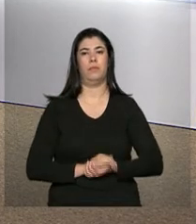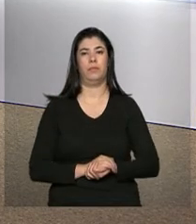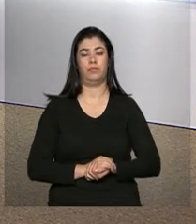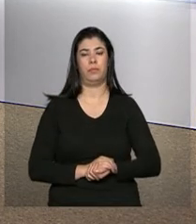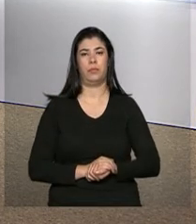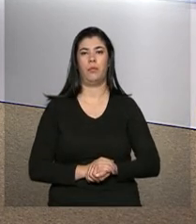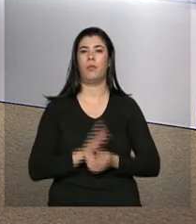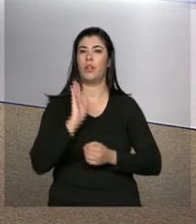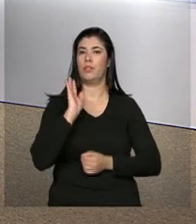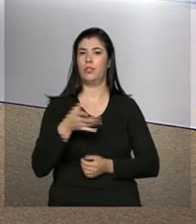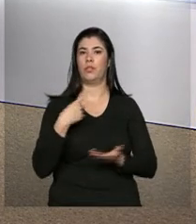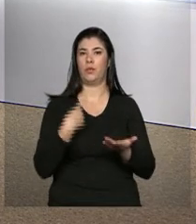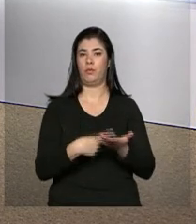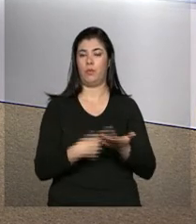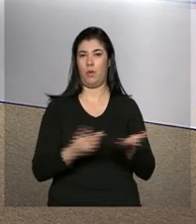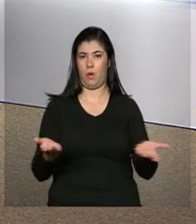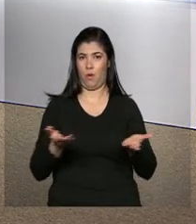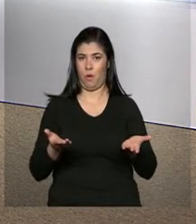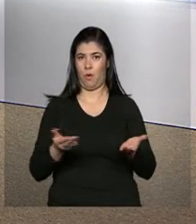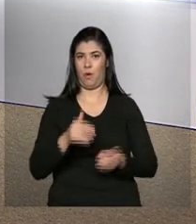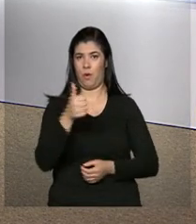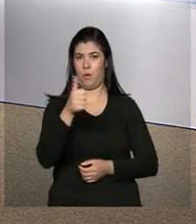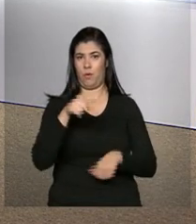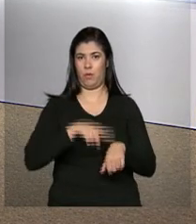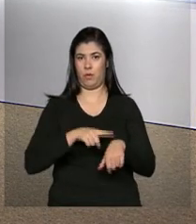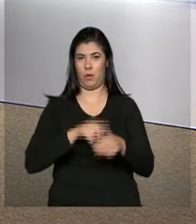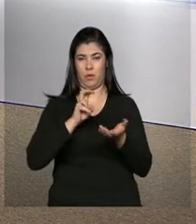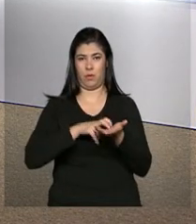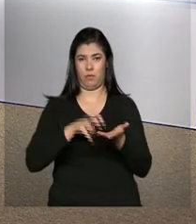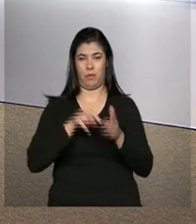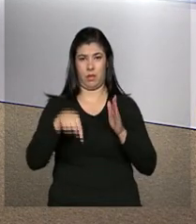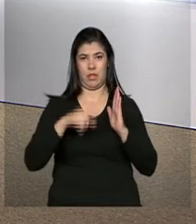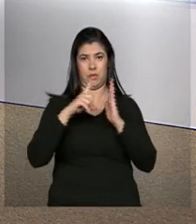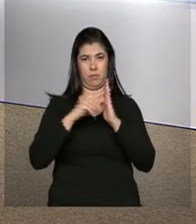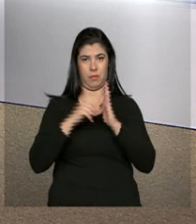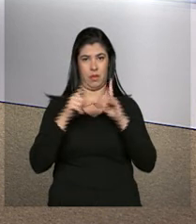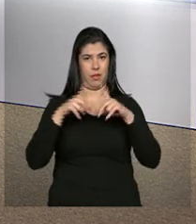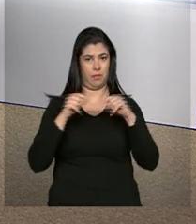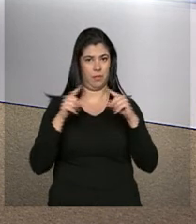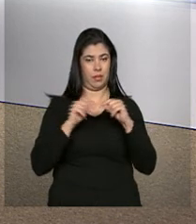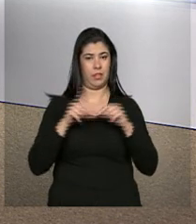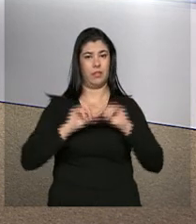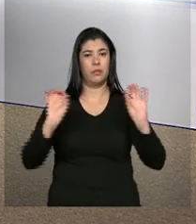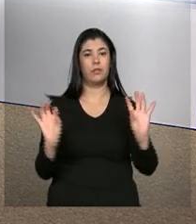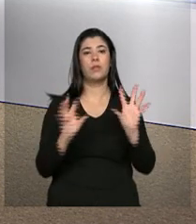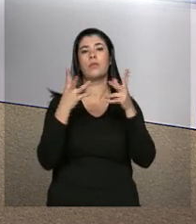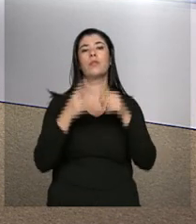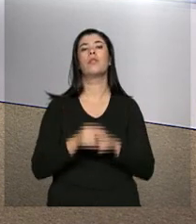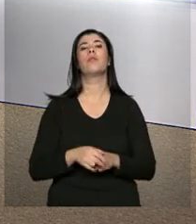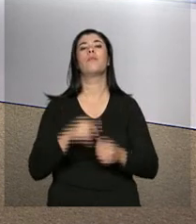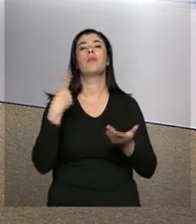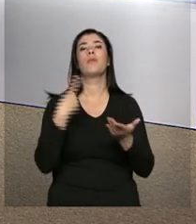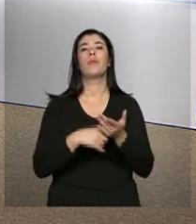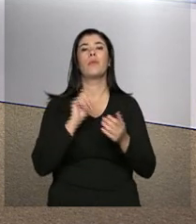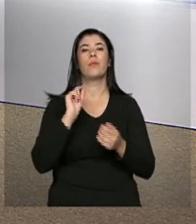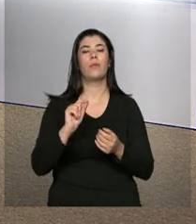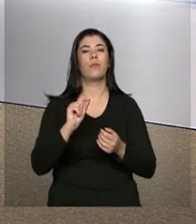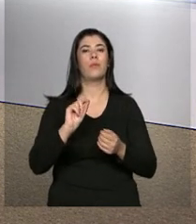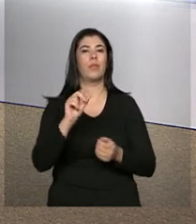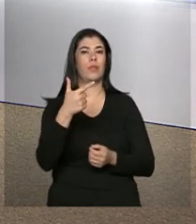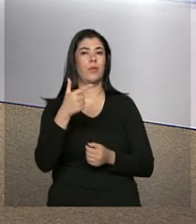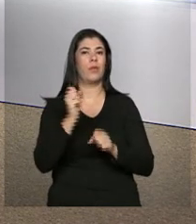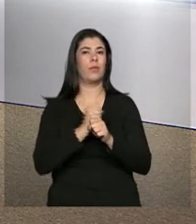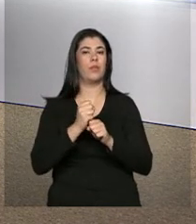E está marcada para as 11 horas da manhã no Palácio do Planalto, aqui em Brasília, a cerimônia que celebra os dois anos do programa Mais